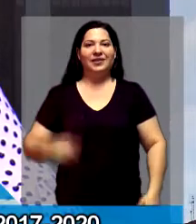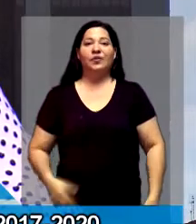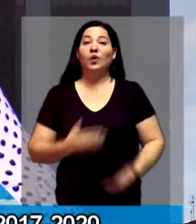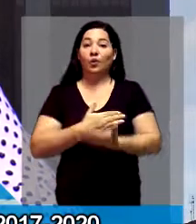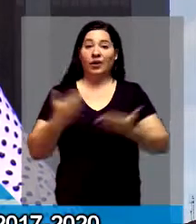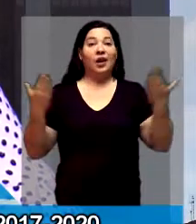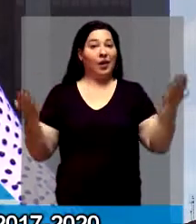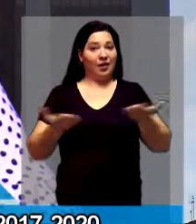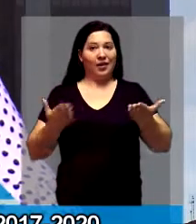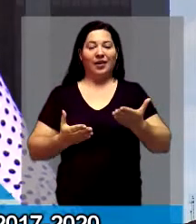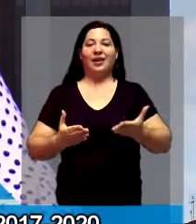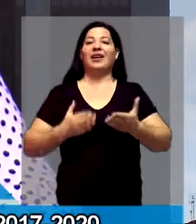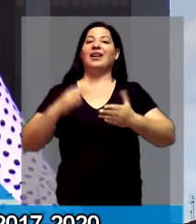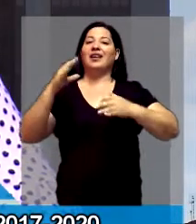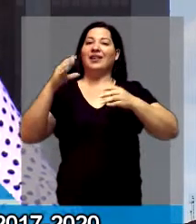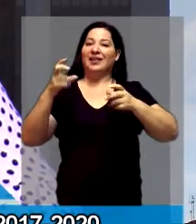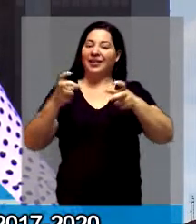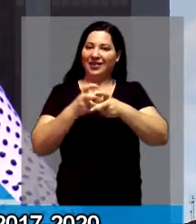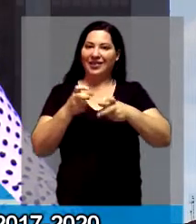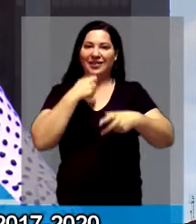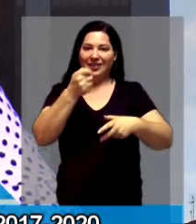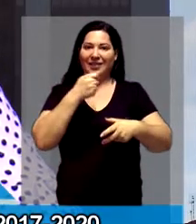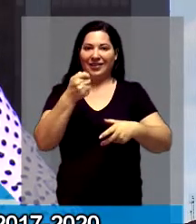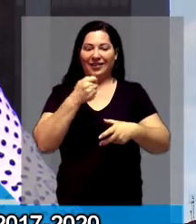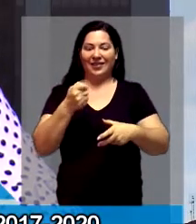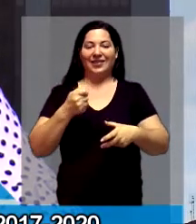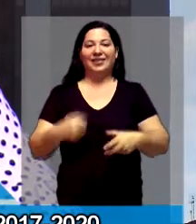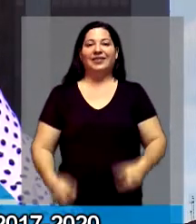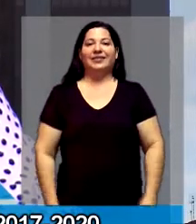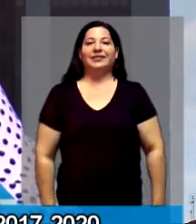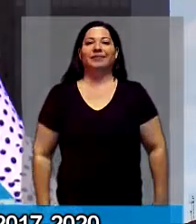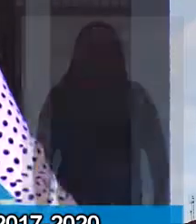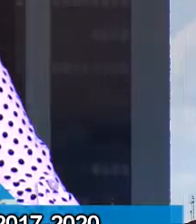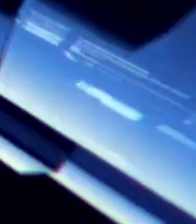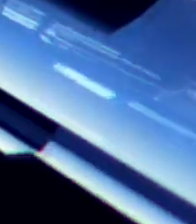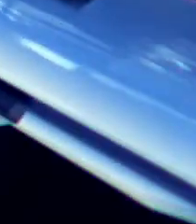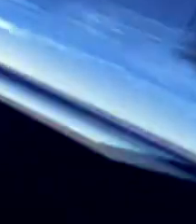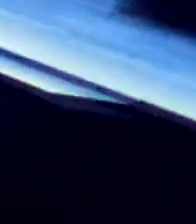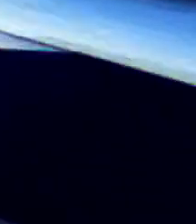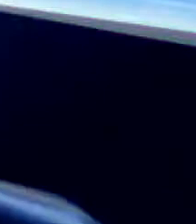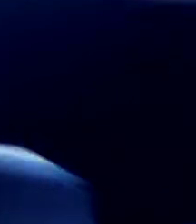Começa agora o Câmara Entrevista, edição especial Vereadores. Eu volto já.